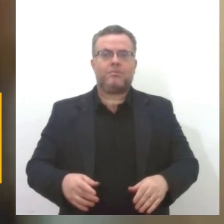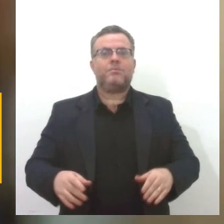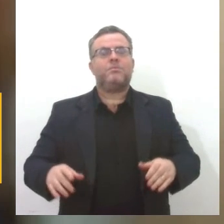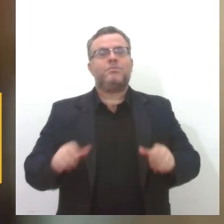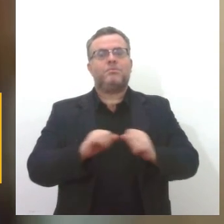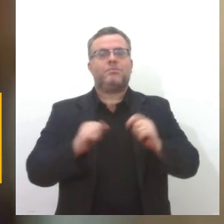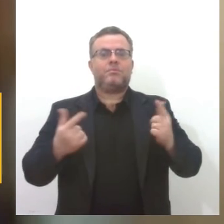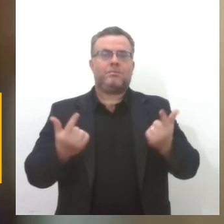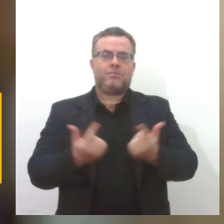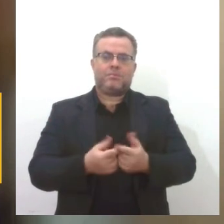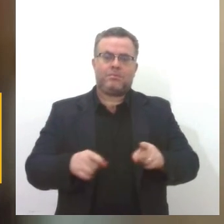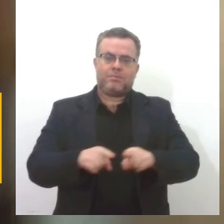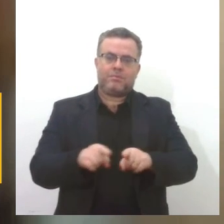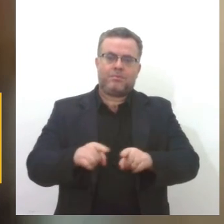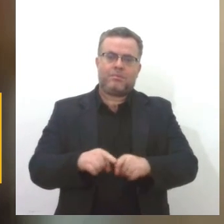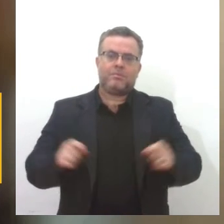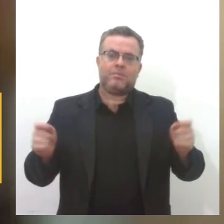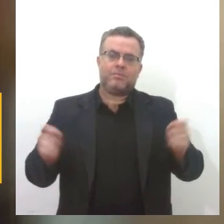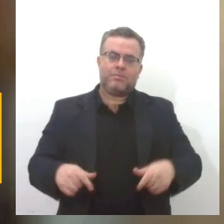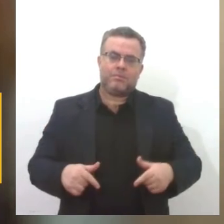fortalecimento dessas atendimentos, dessa política de atenção à mulher.